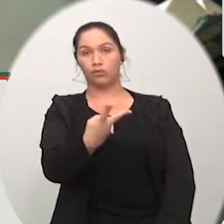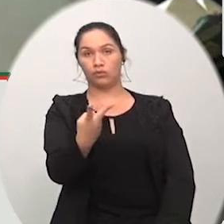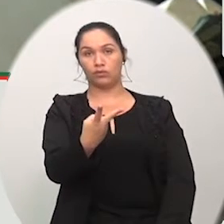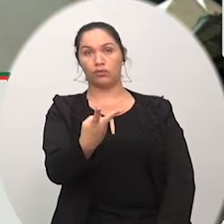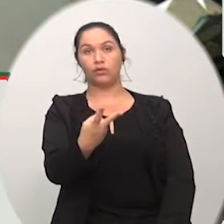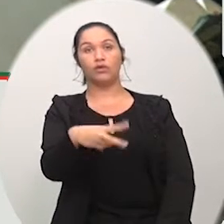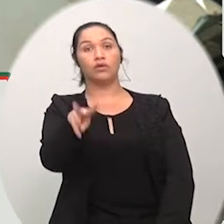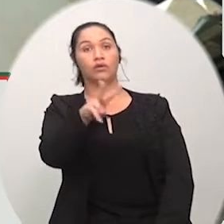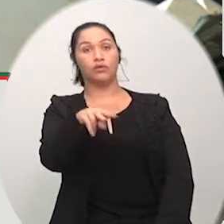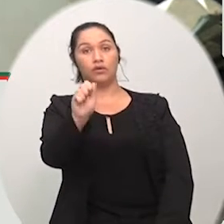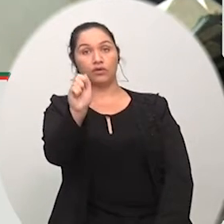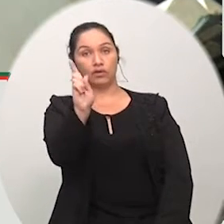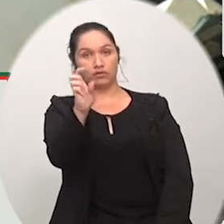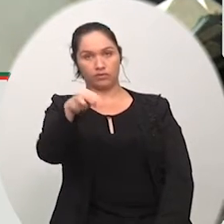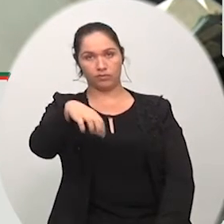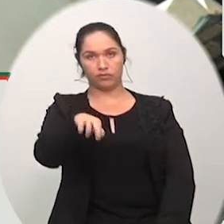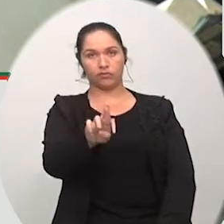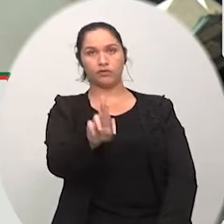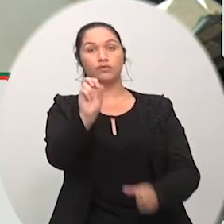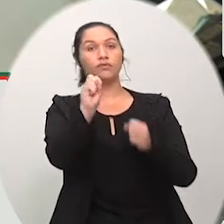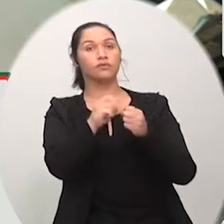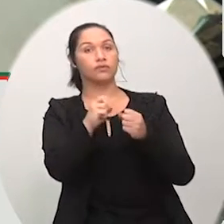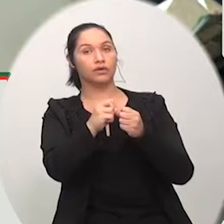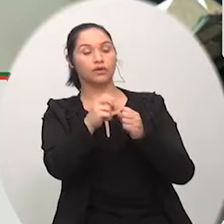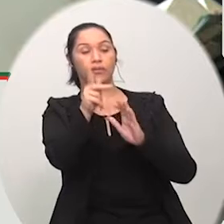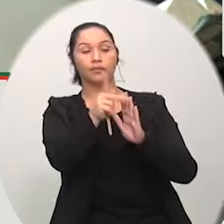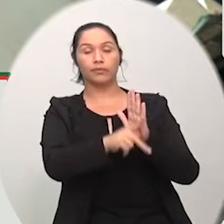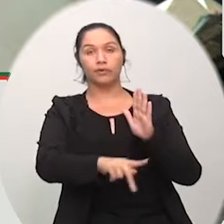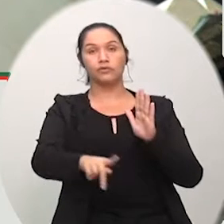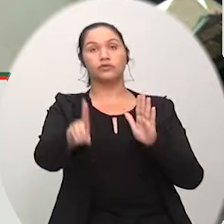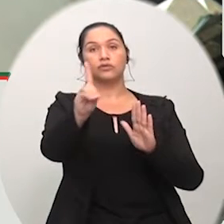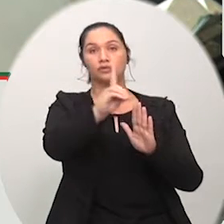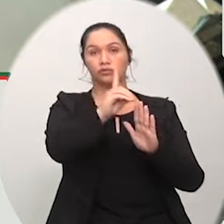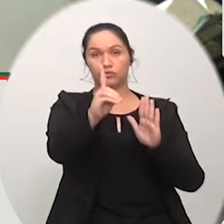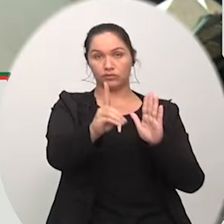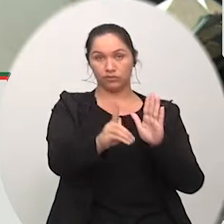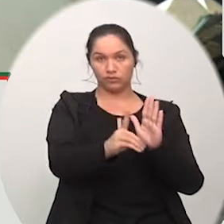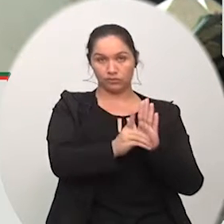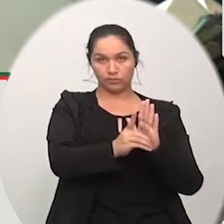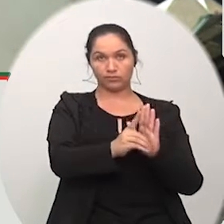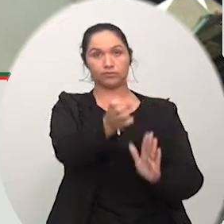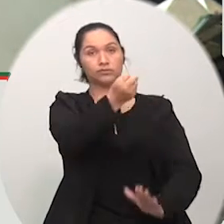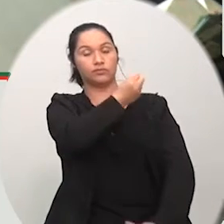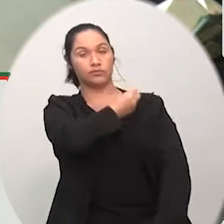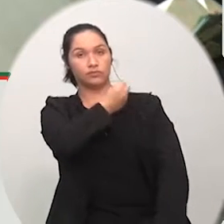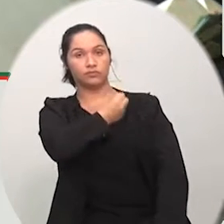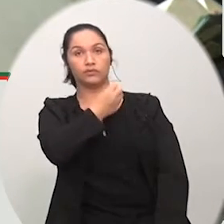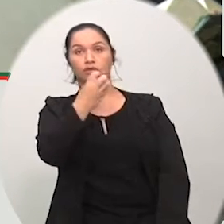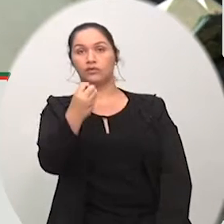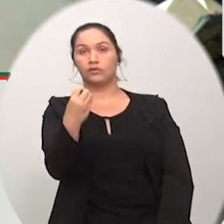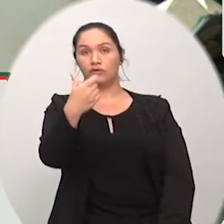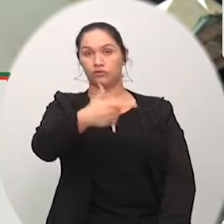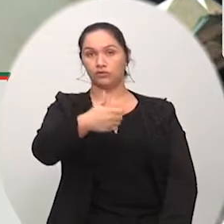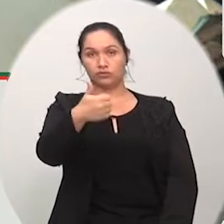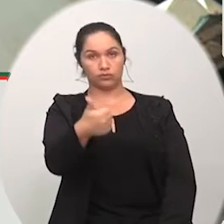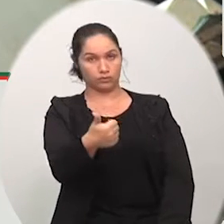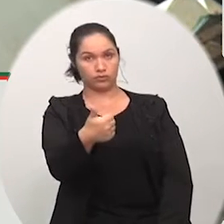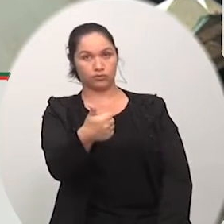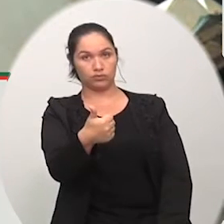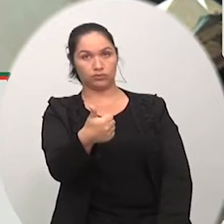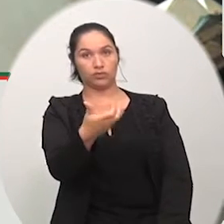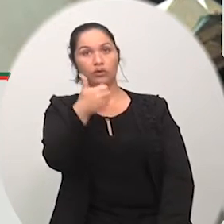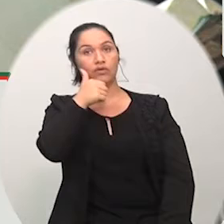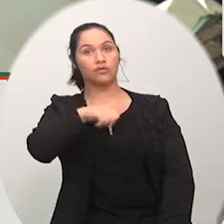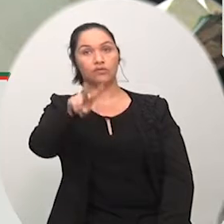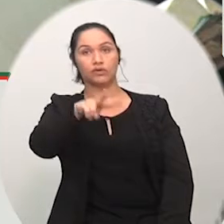de autoria do vereador Ademir José Honorato. Projeto de decreto legislativo PDL 021, barra 18, de